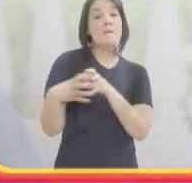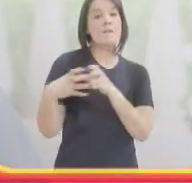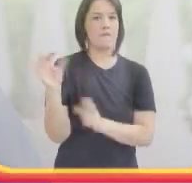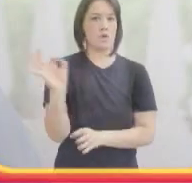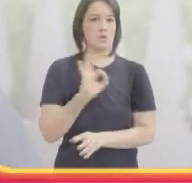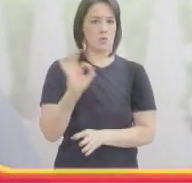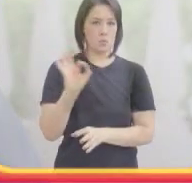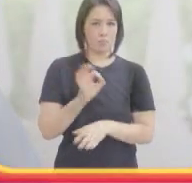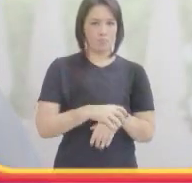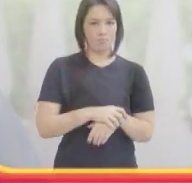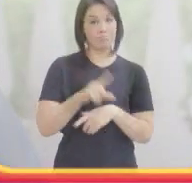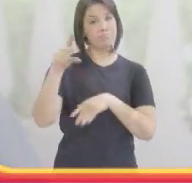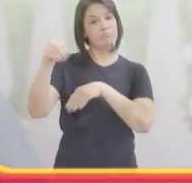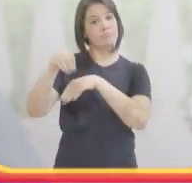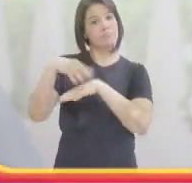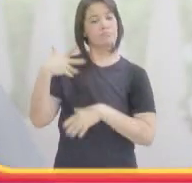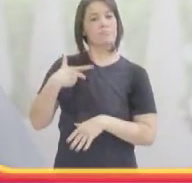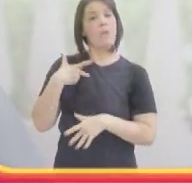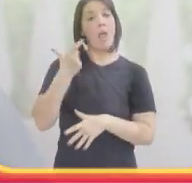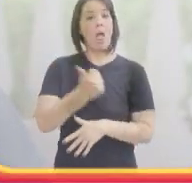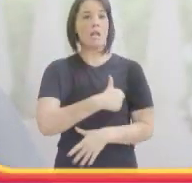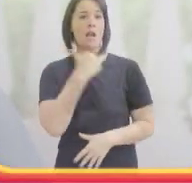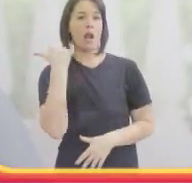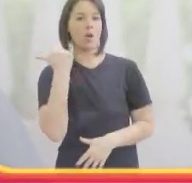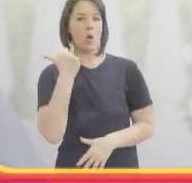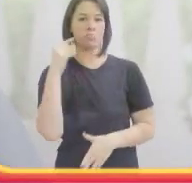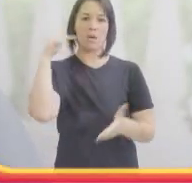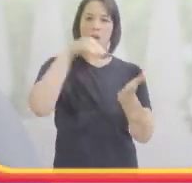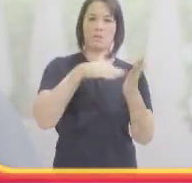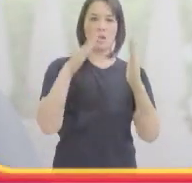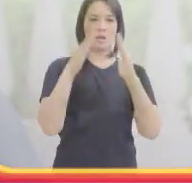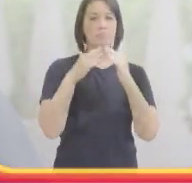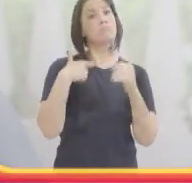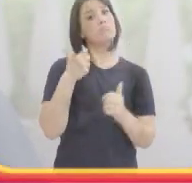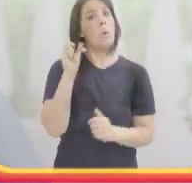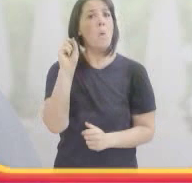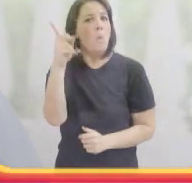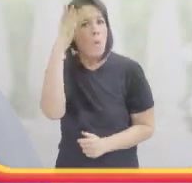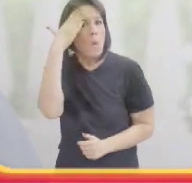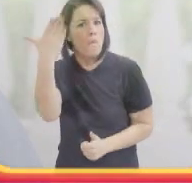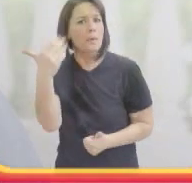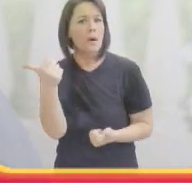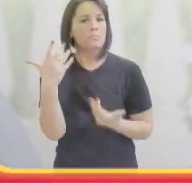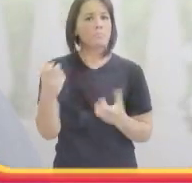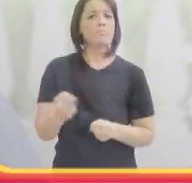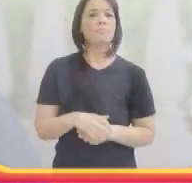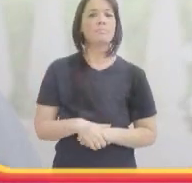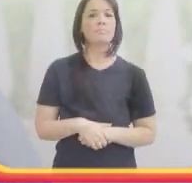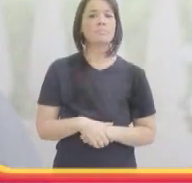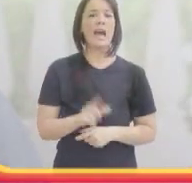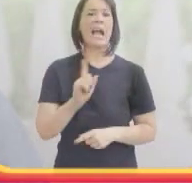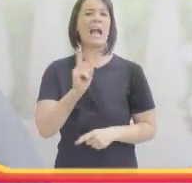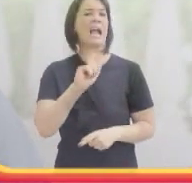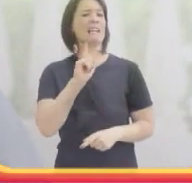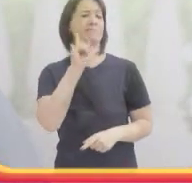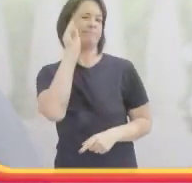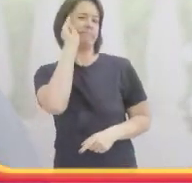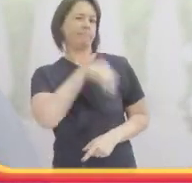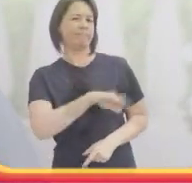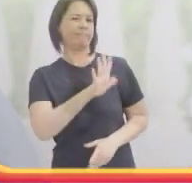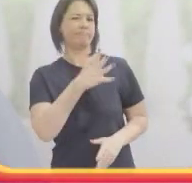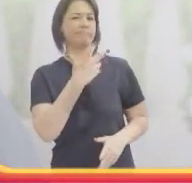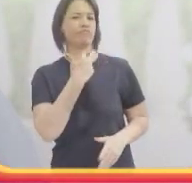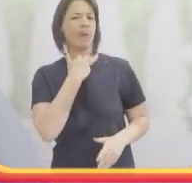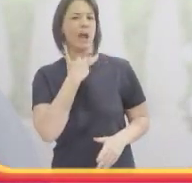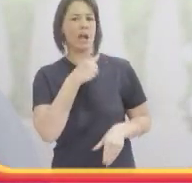um custo, uma vivência comigo, assim. E ele falou que ele ia me dar uma carona, até em casa. falei, pô, obrigado. Aí, depois, ele falou, e não, cara, não vai dar pra te